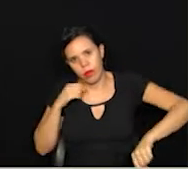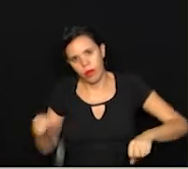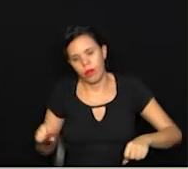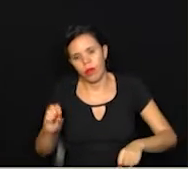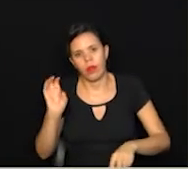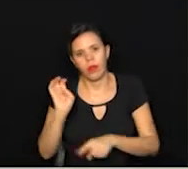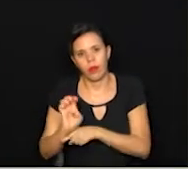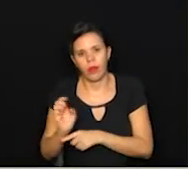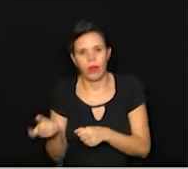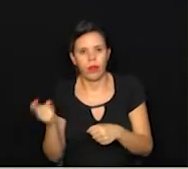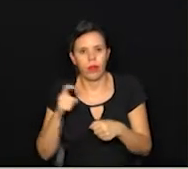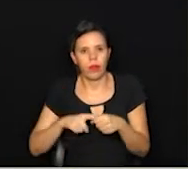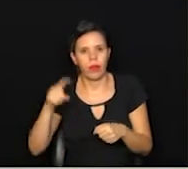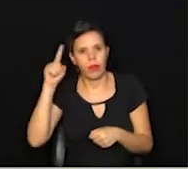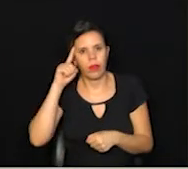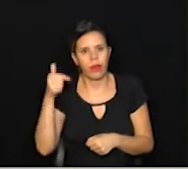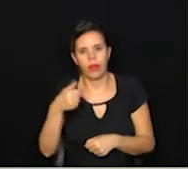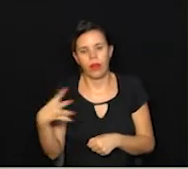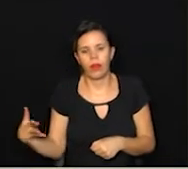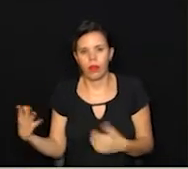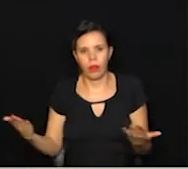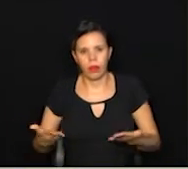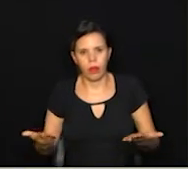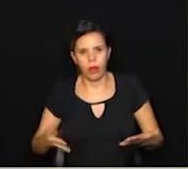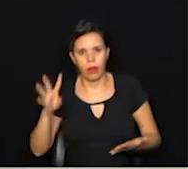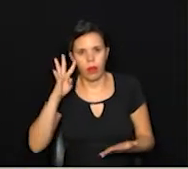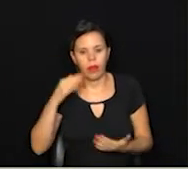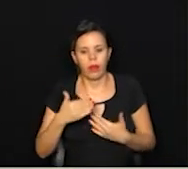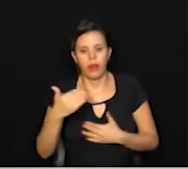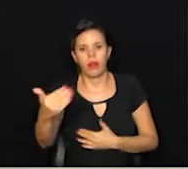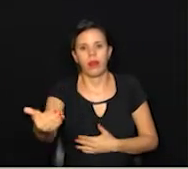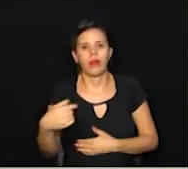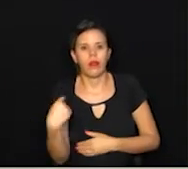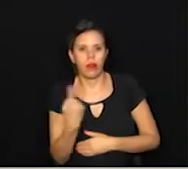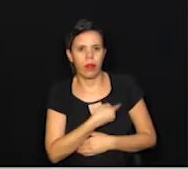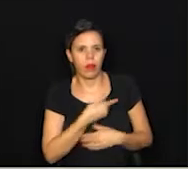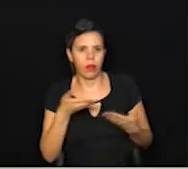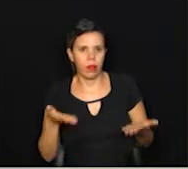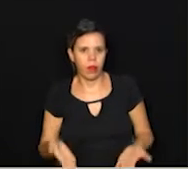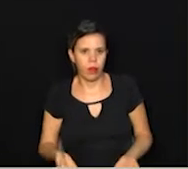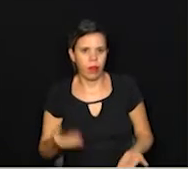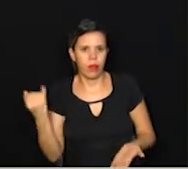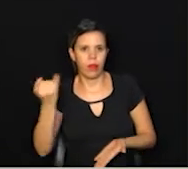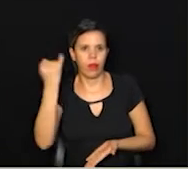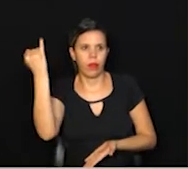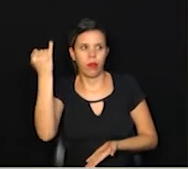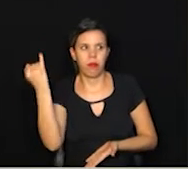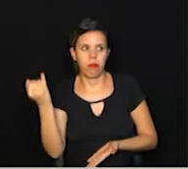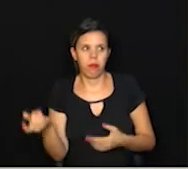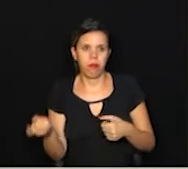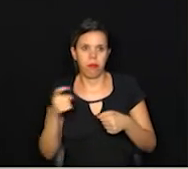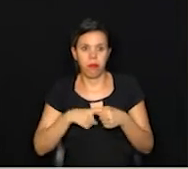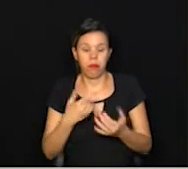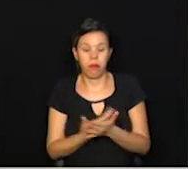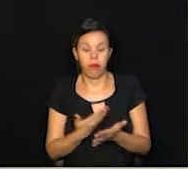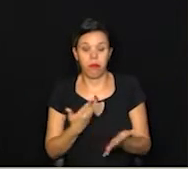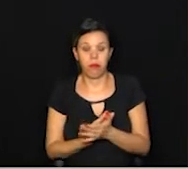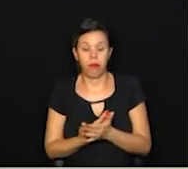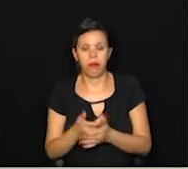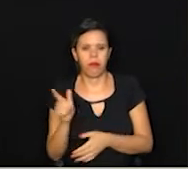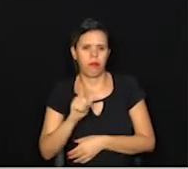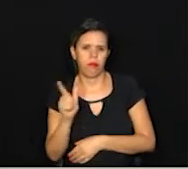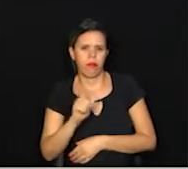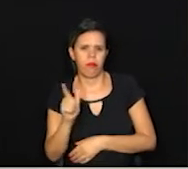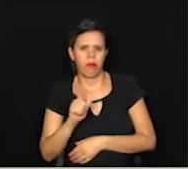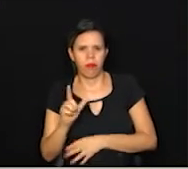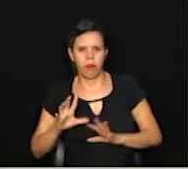Estado volta a partir de 14 agora, quarta-feira. Para nós, é importantíssimo o retorno das aulas. Por quê? Claro